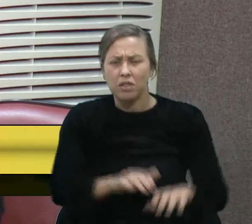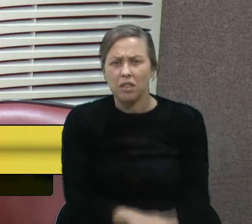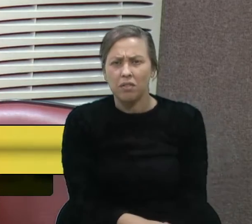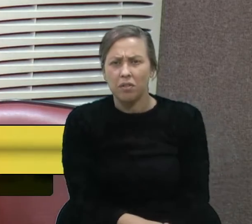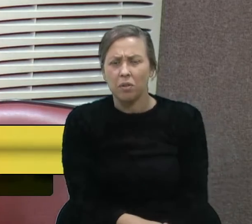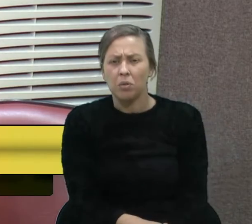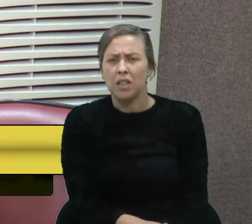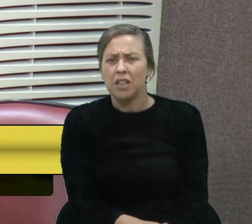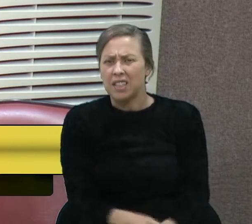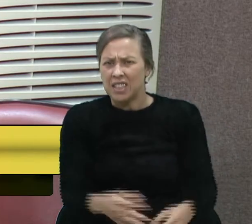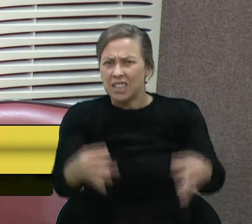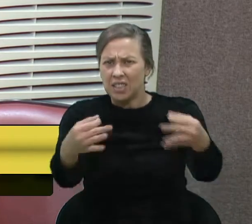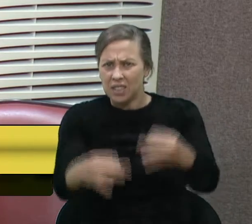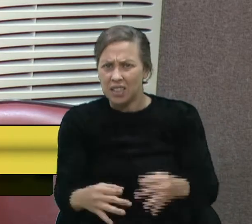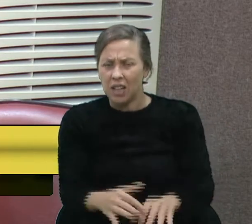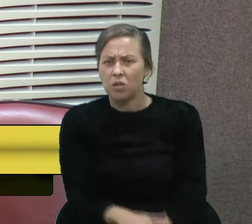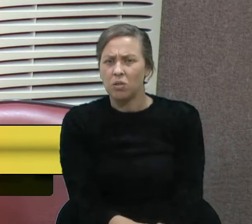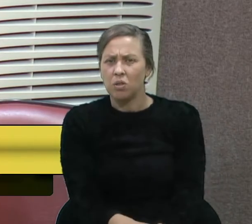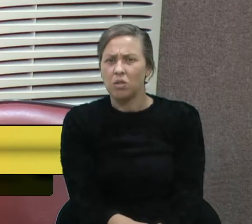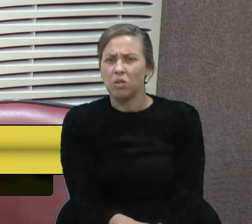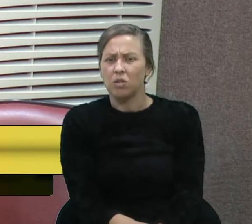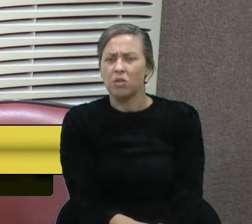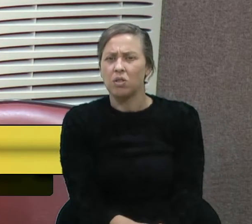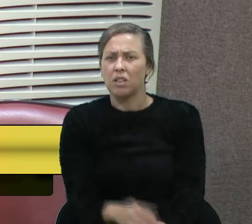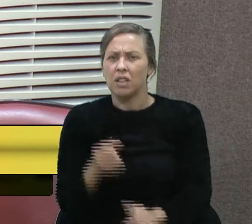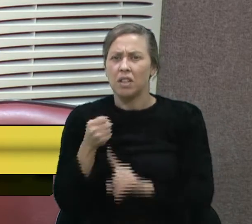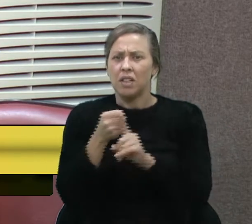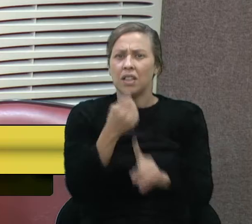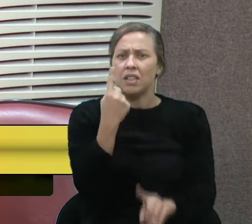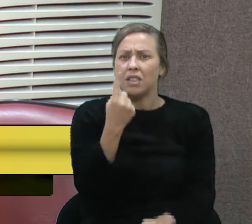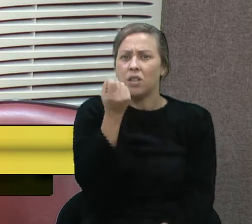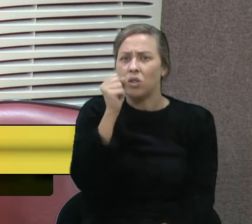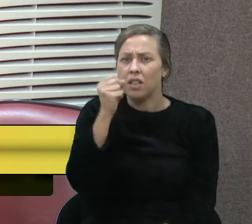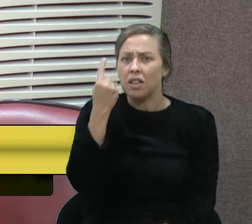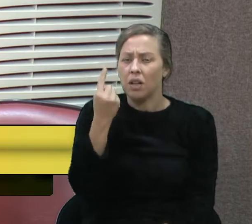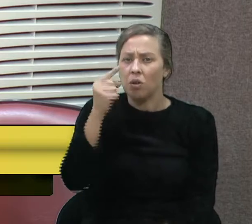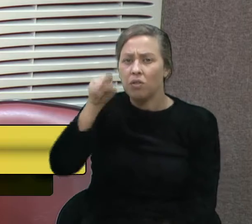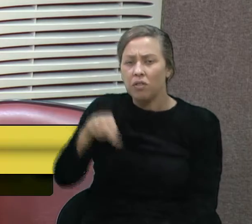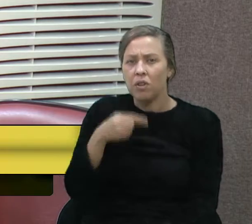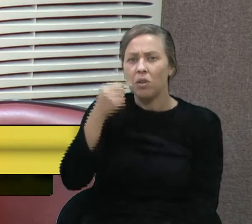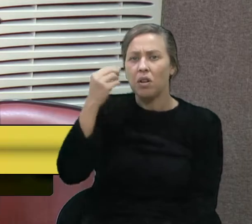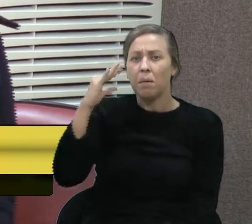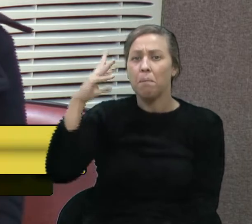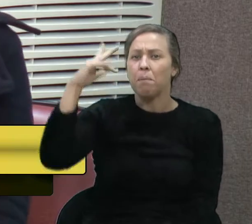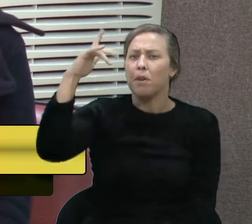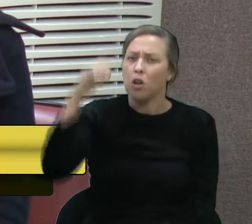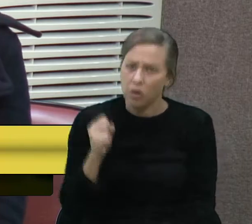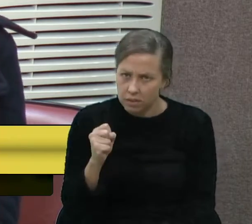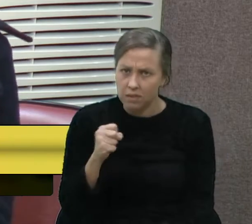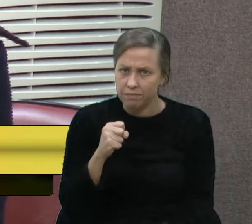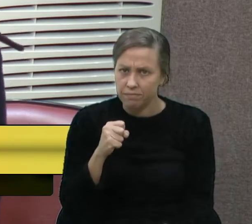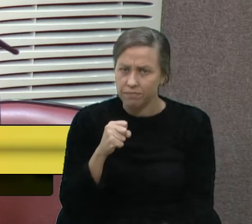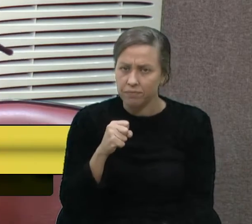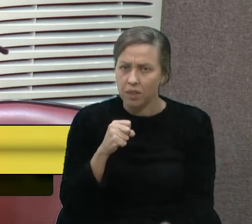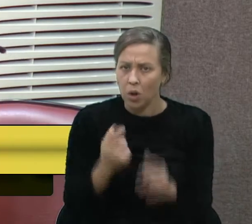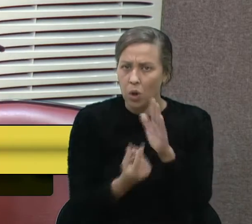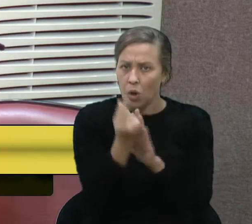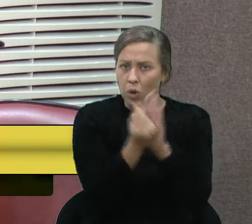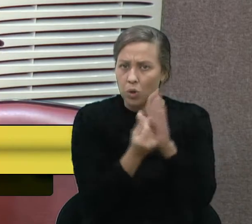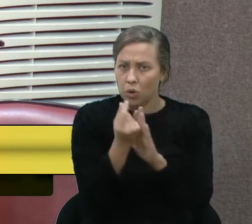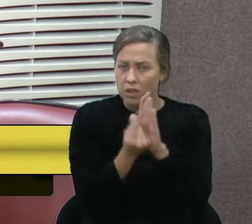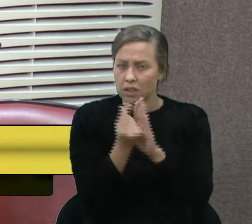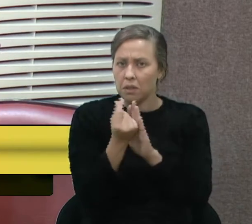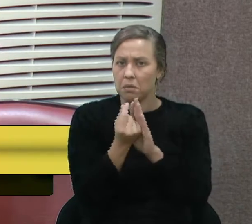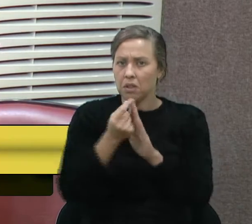e justo nós impactarmos 181,32 milhões no orçamento